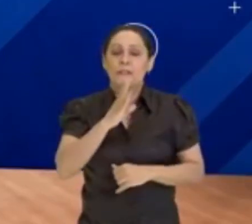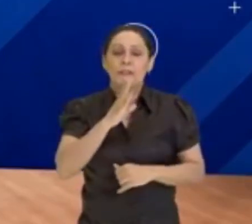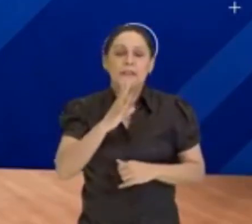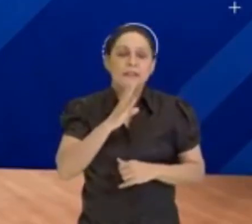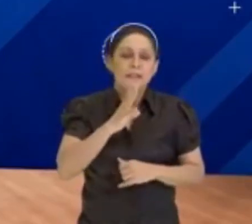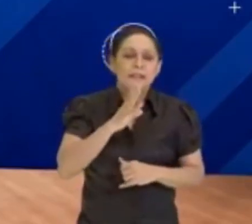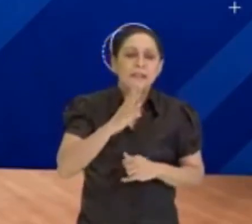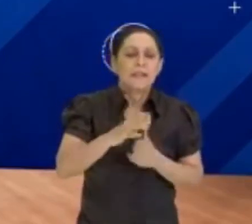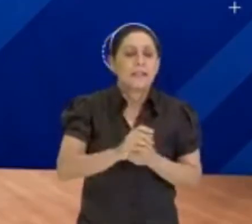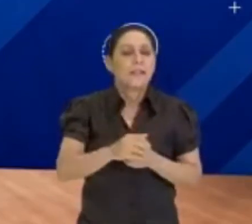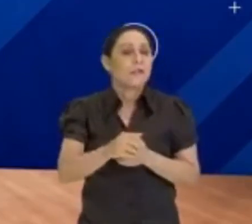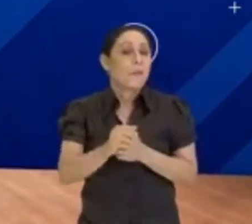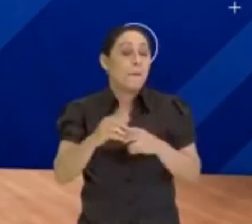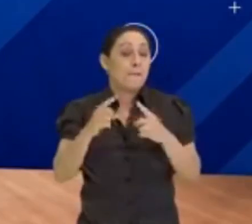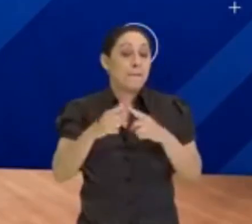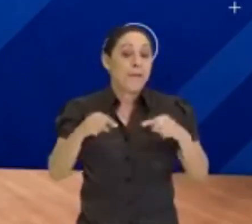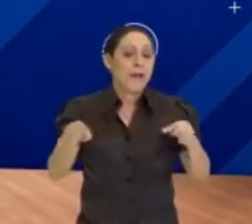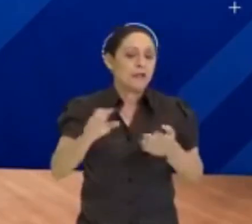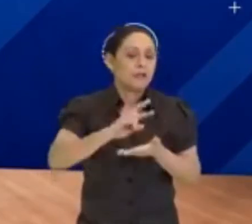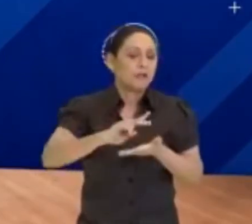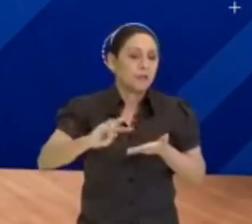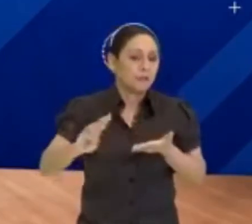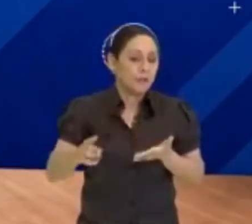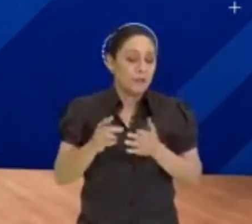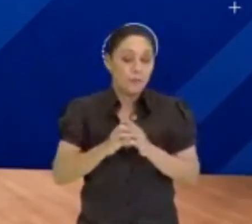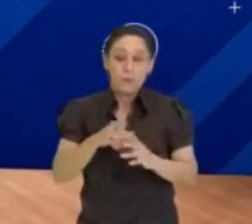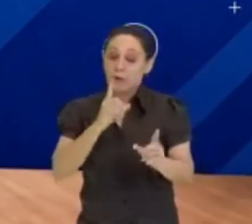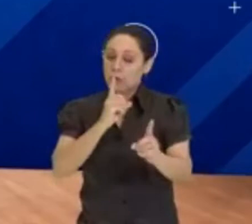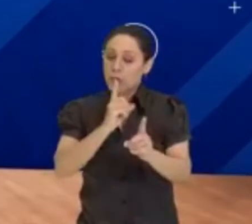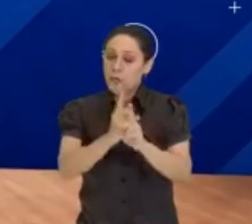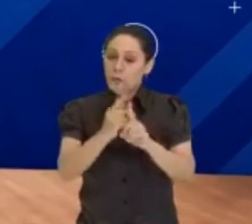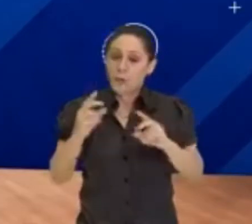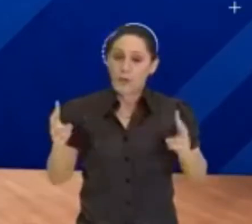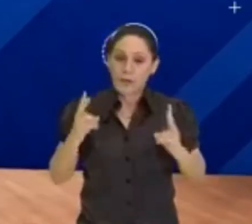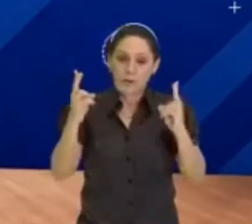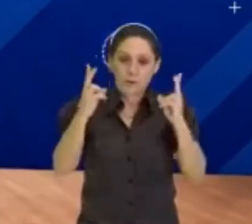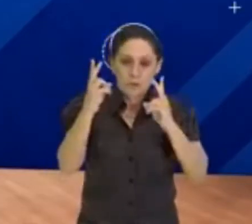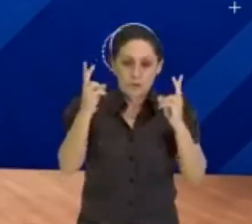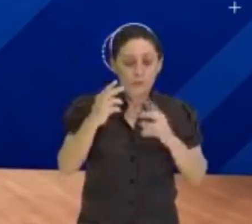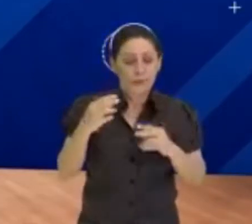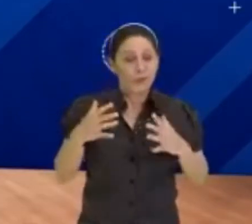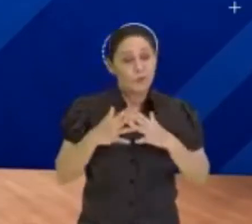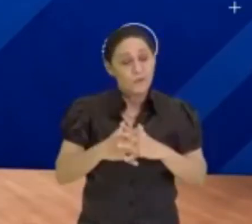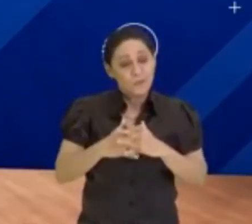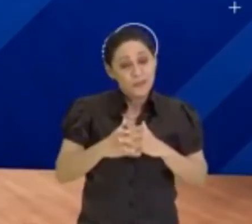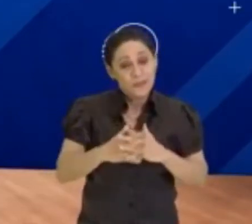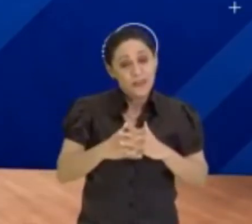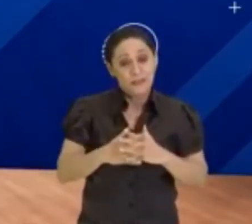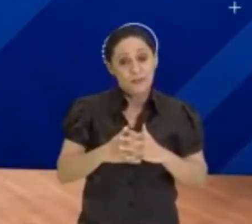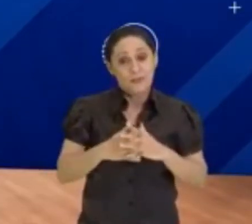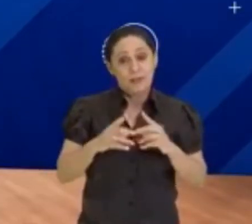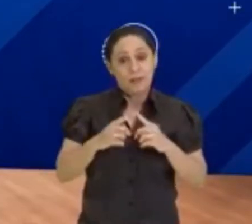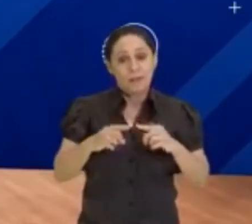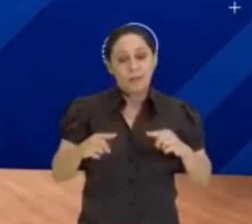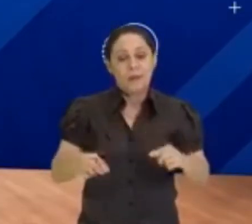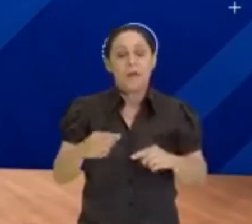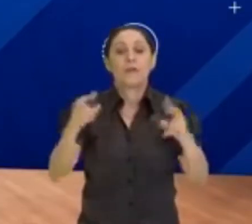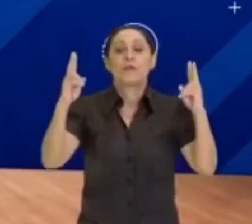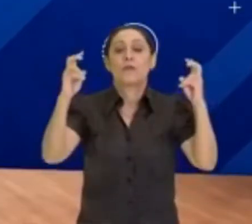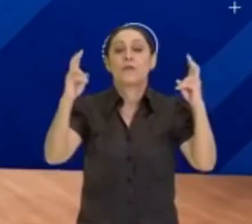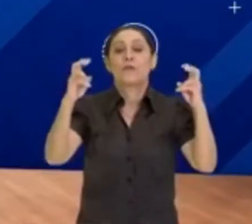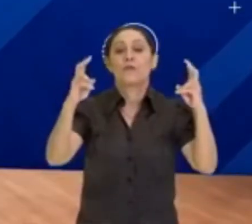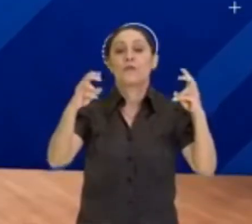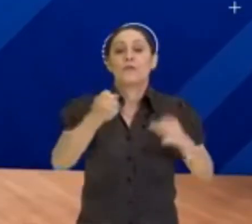para muitos, identificar esses valores é um pouquinho complicado. Eu estou falando aí dos números